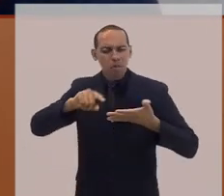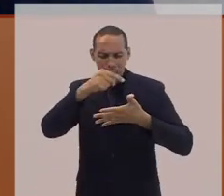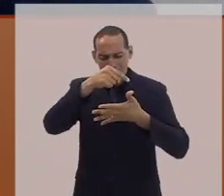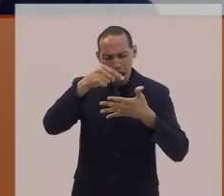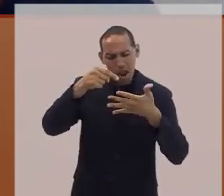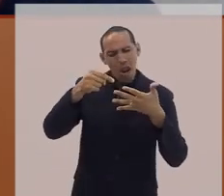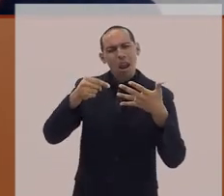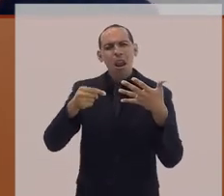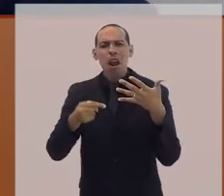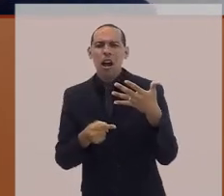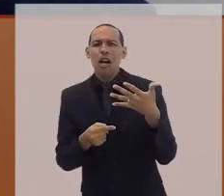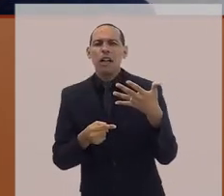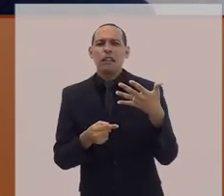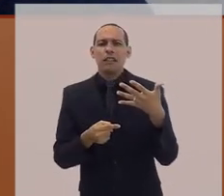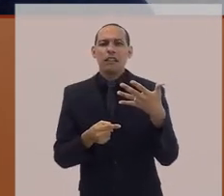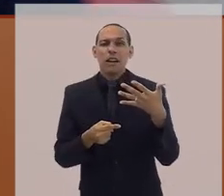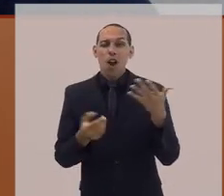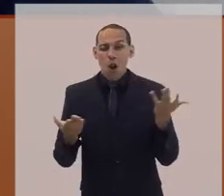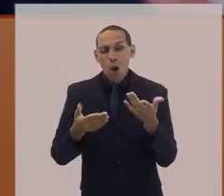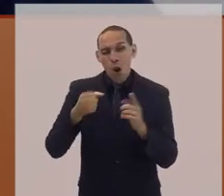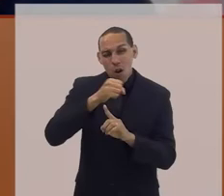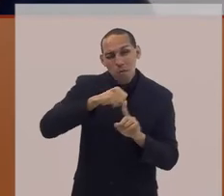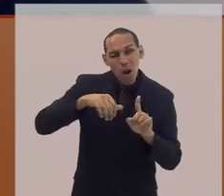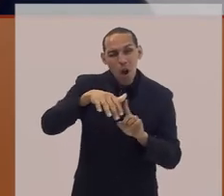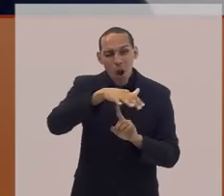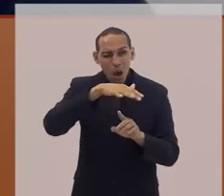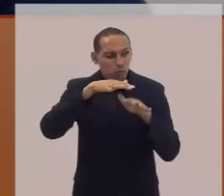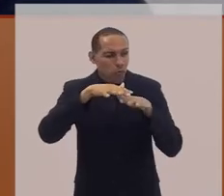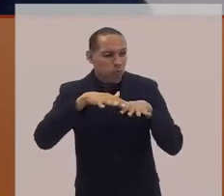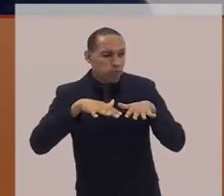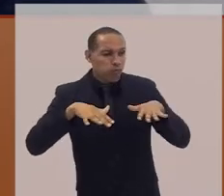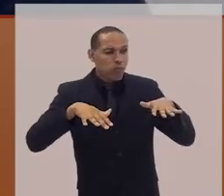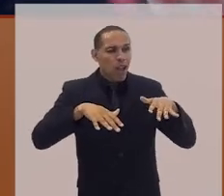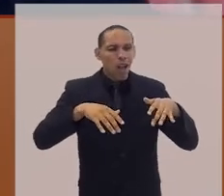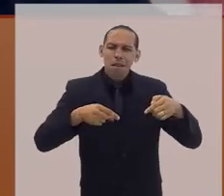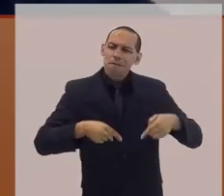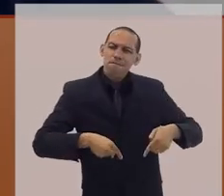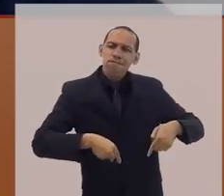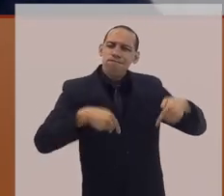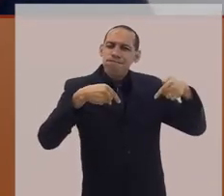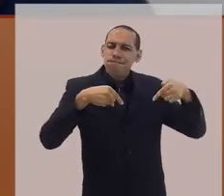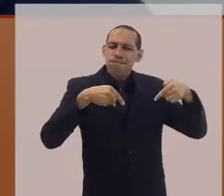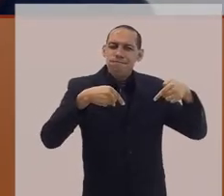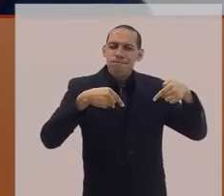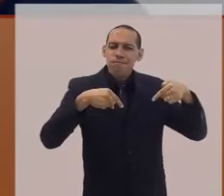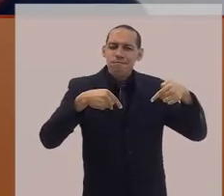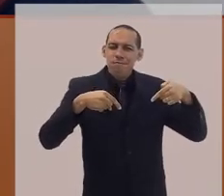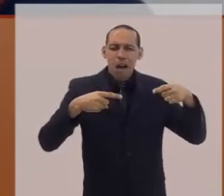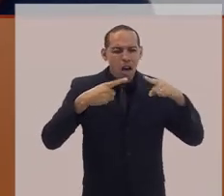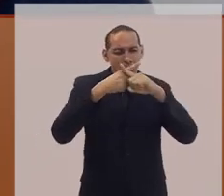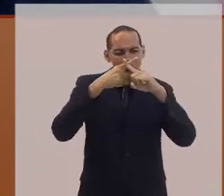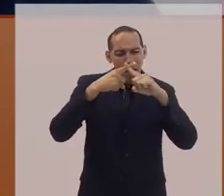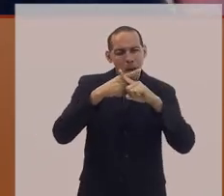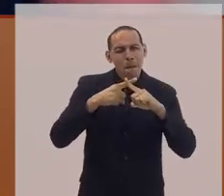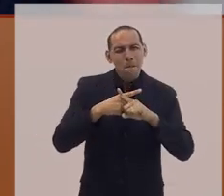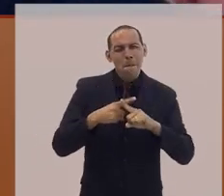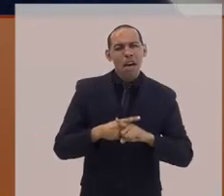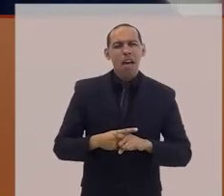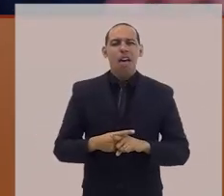pela competição, pela concorrência, a tal meritocracia, o